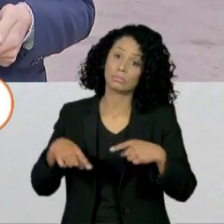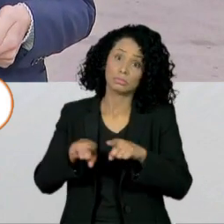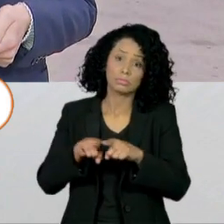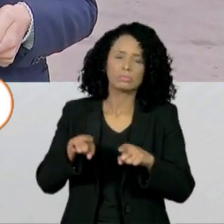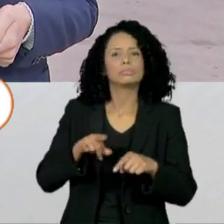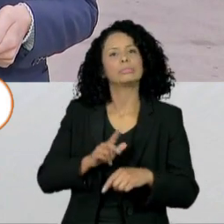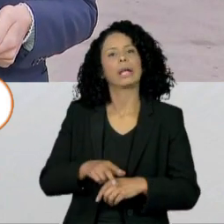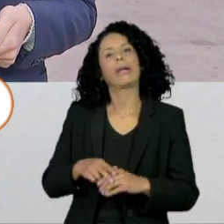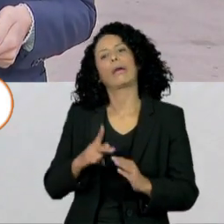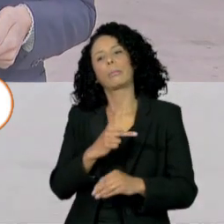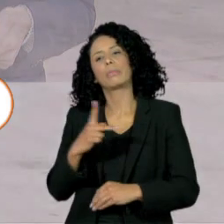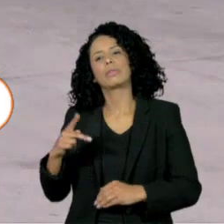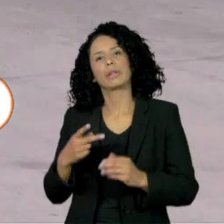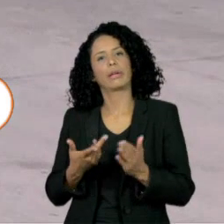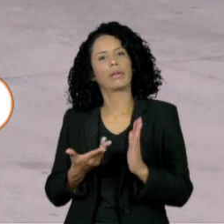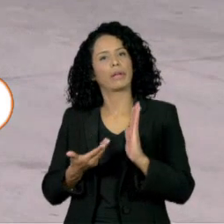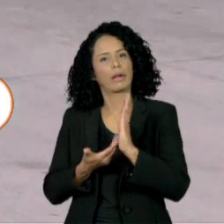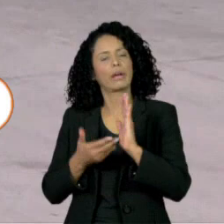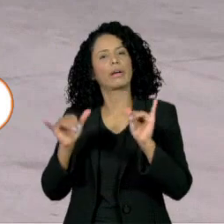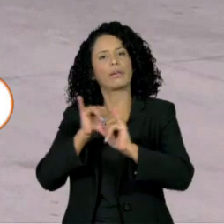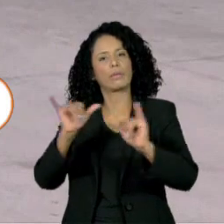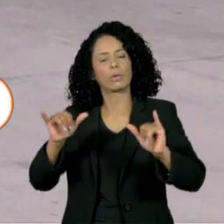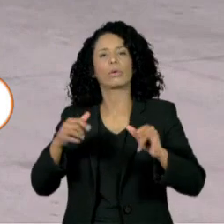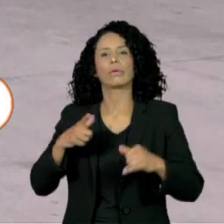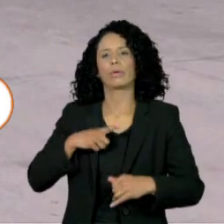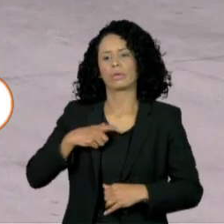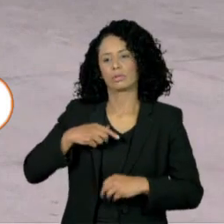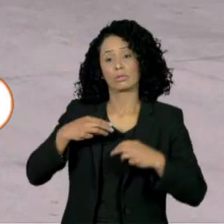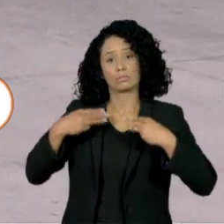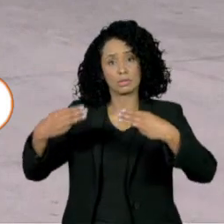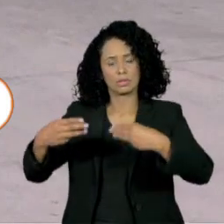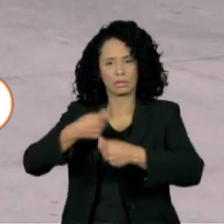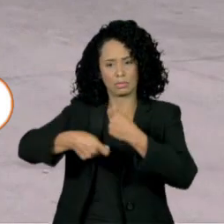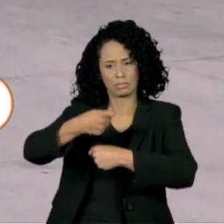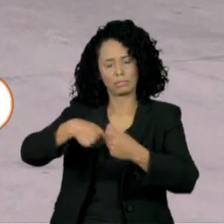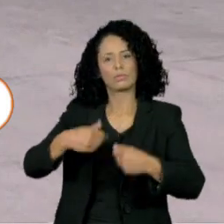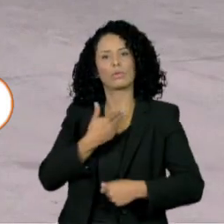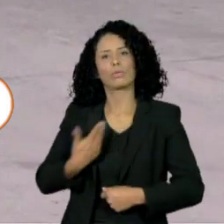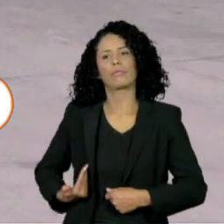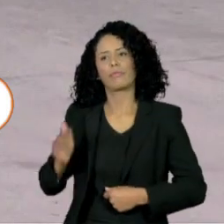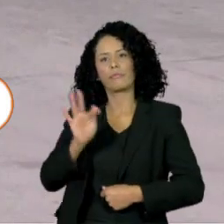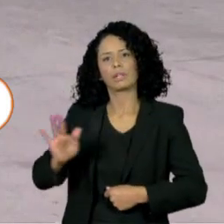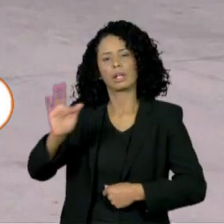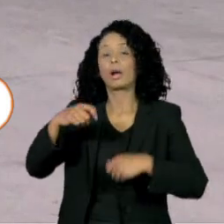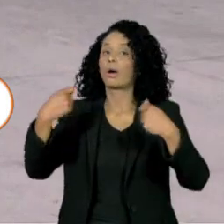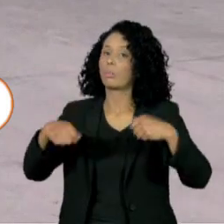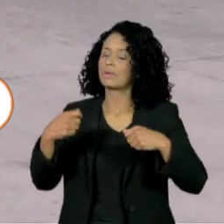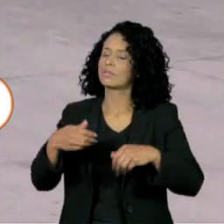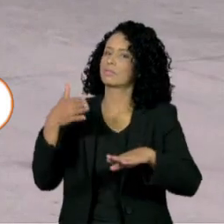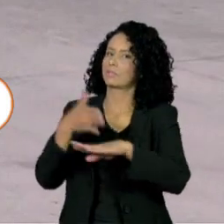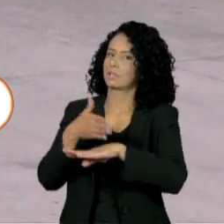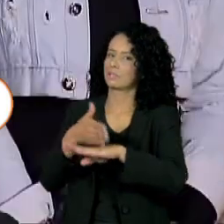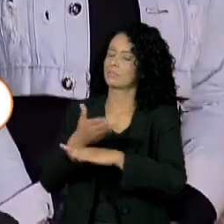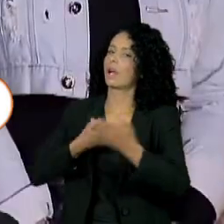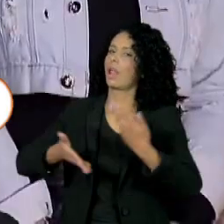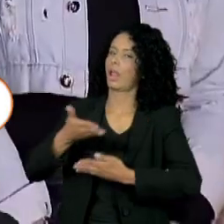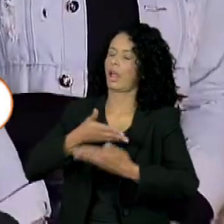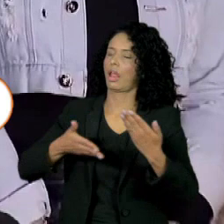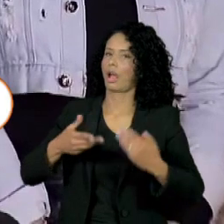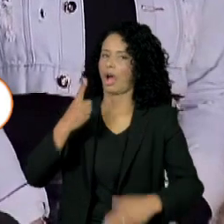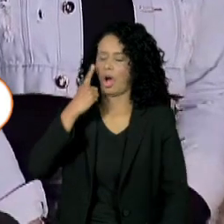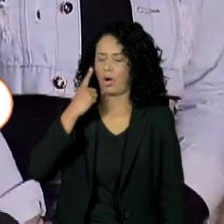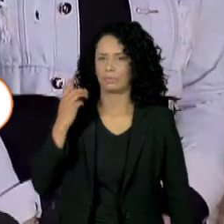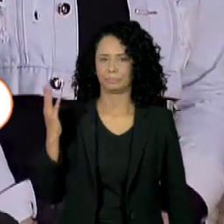que é necessário que o Ministério da Economia e o governo federal participem ativamente dessa discussão. Vamos ouvir. O